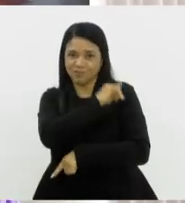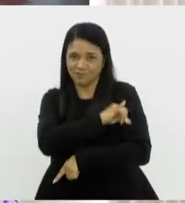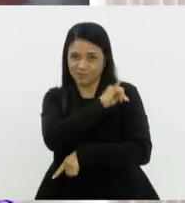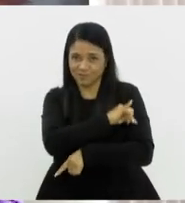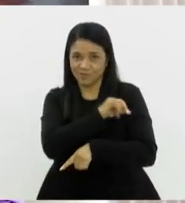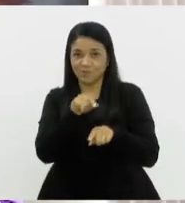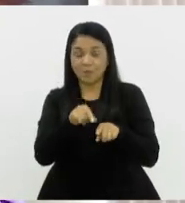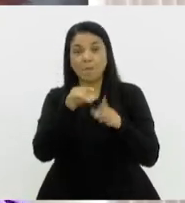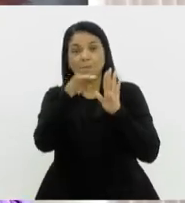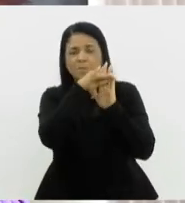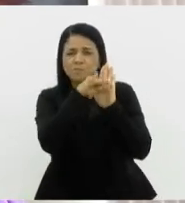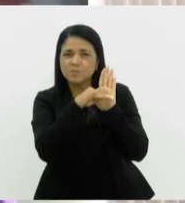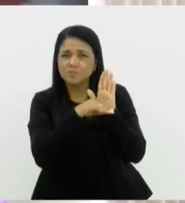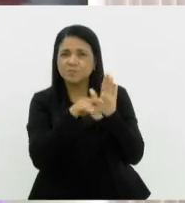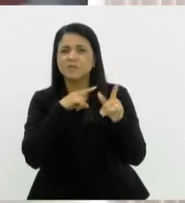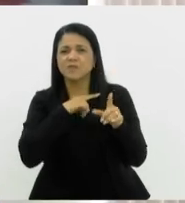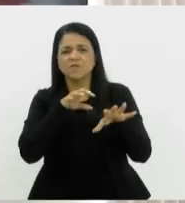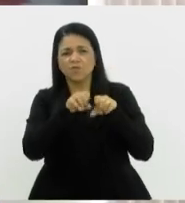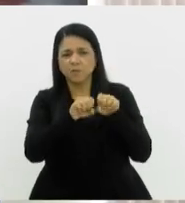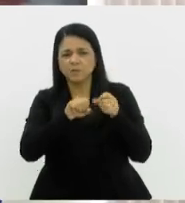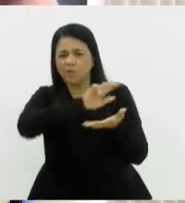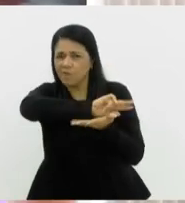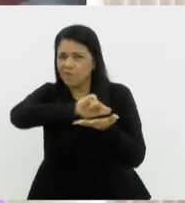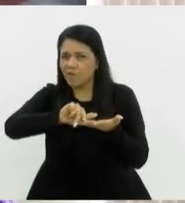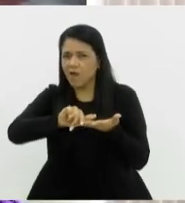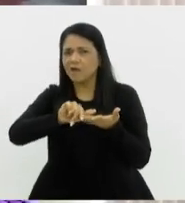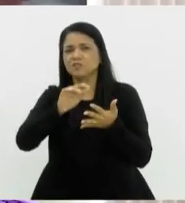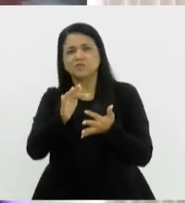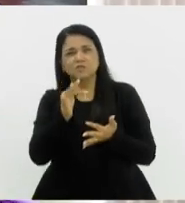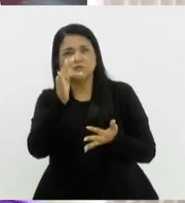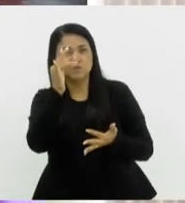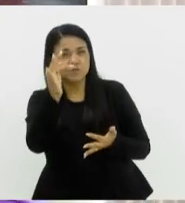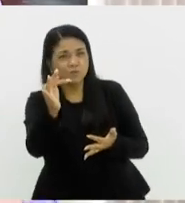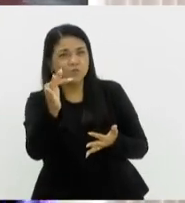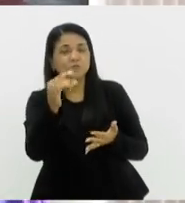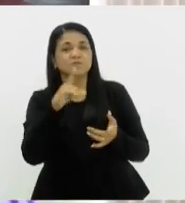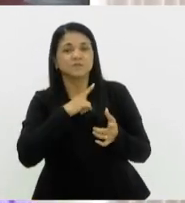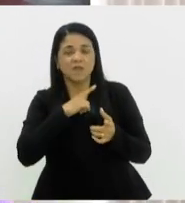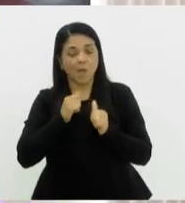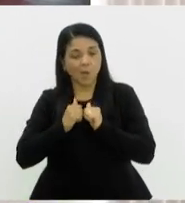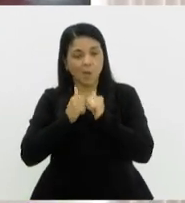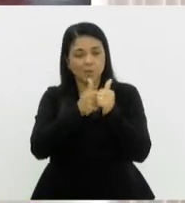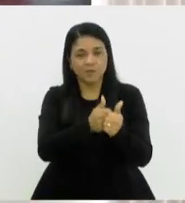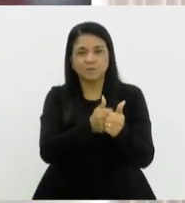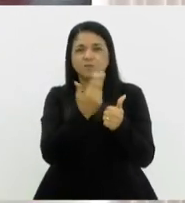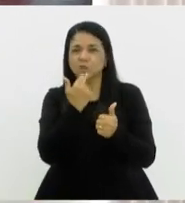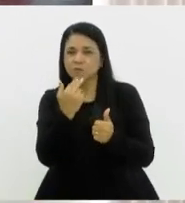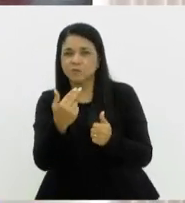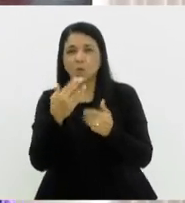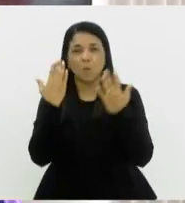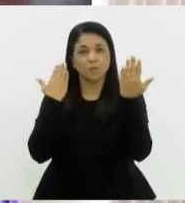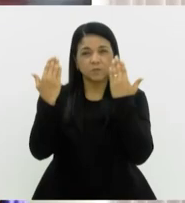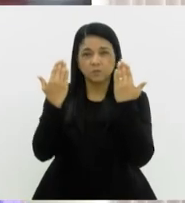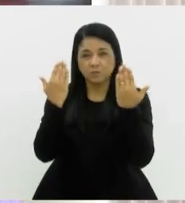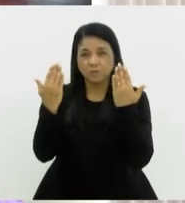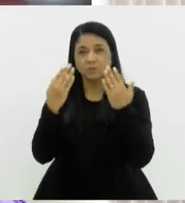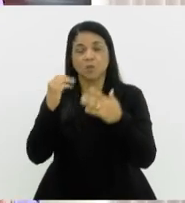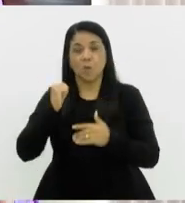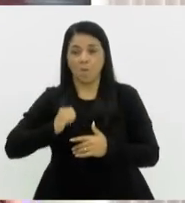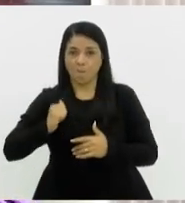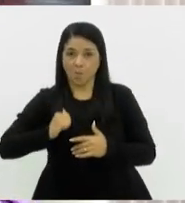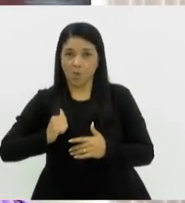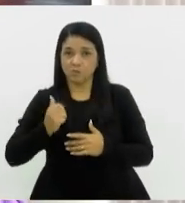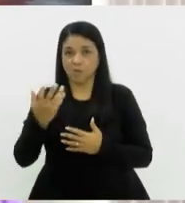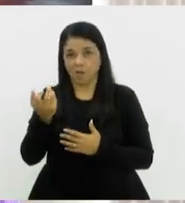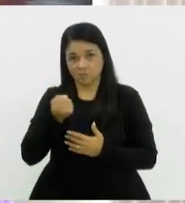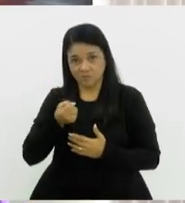disso, esse programa tem várias formações na área do planejamento de futuro, como também acompanhamento nutricional, psicológico, bolsa auxílio